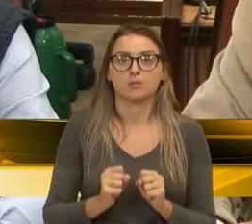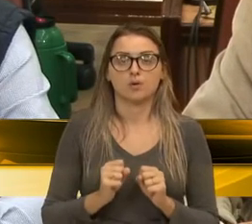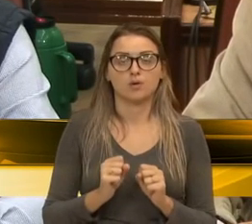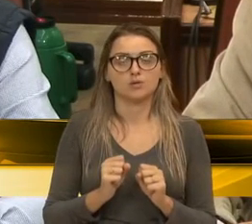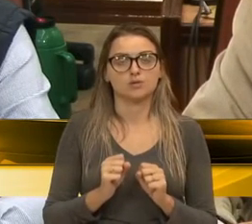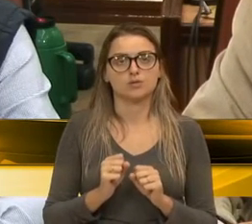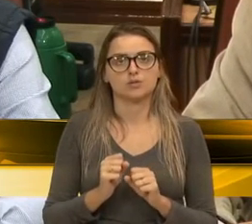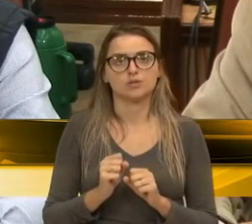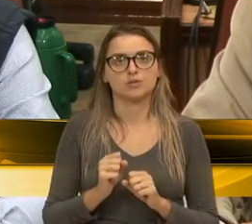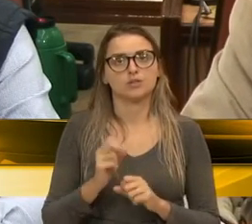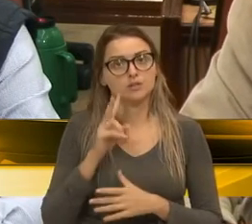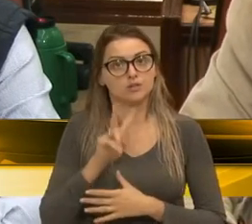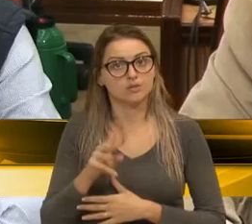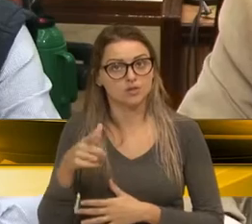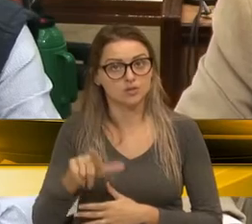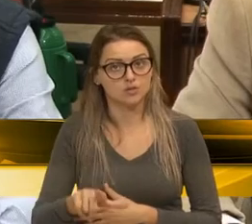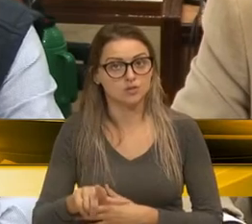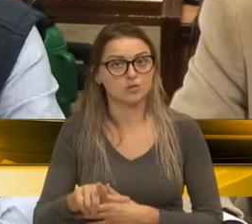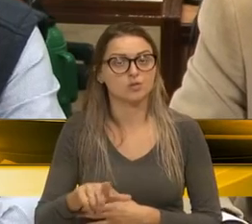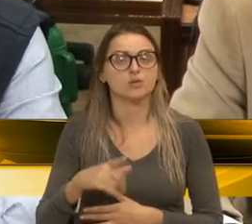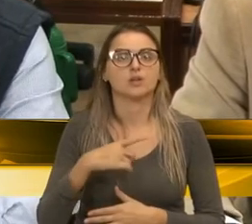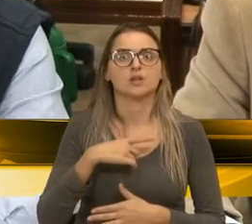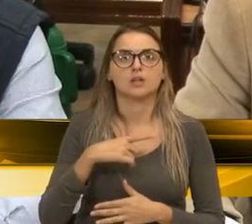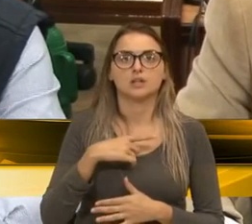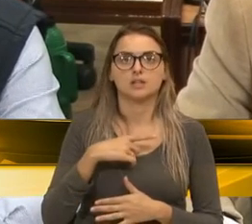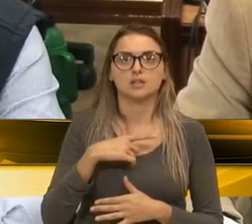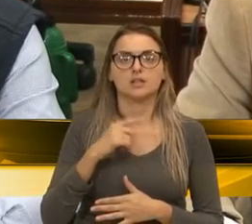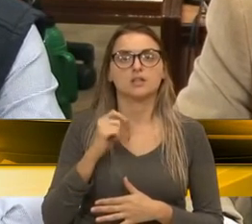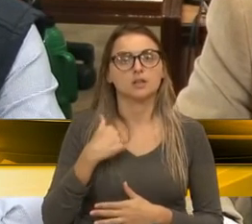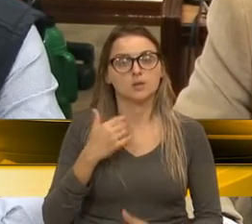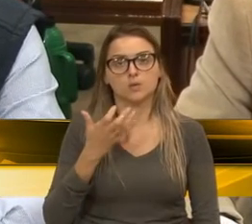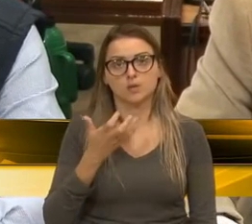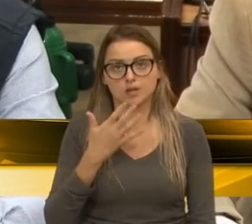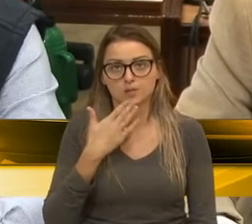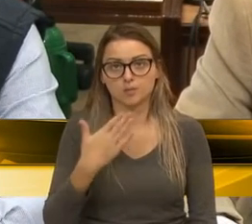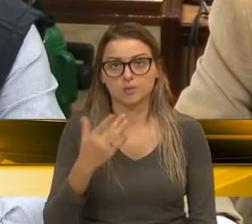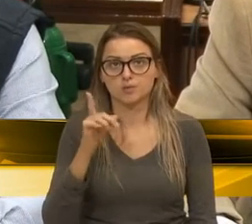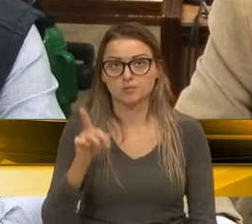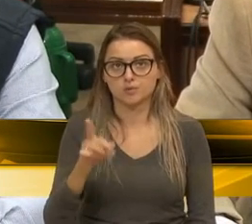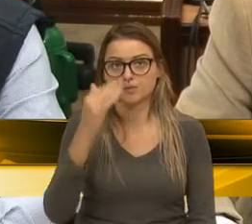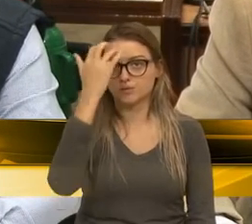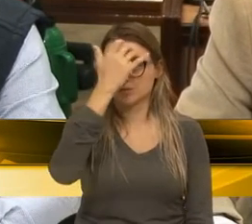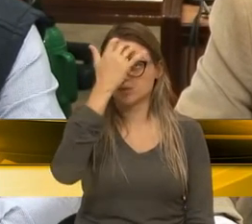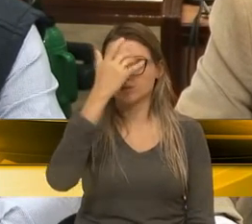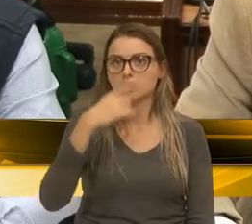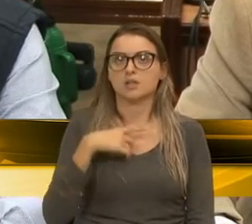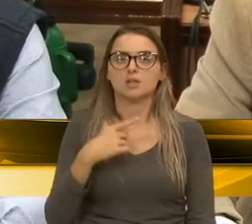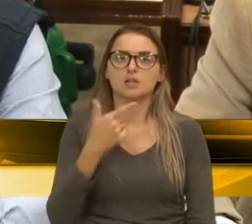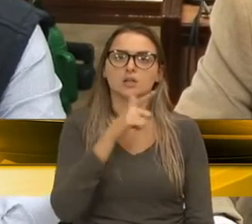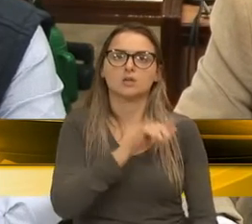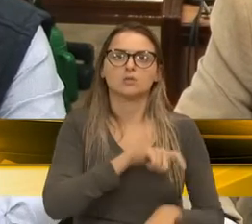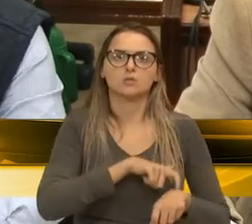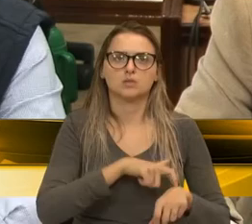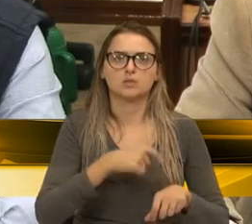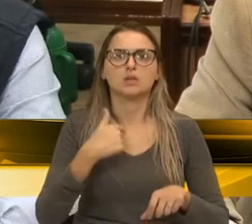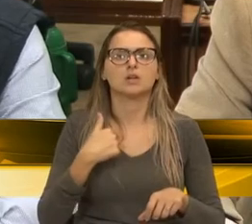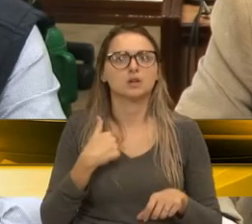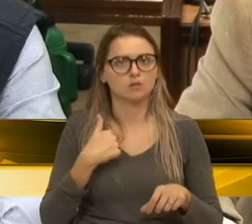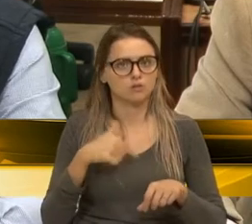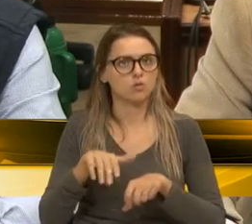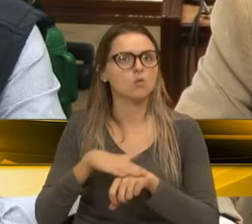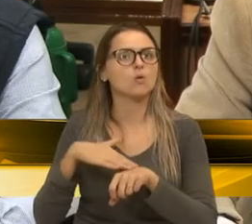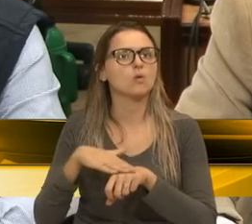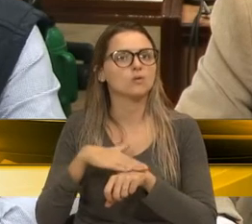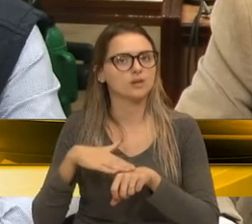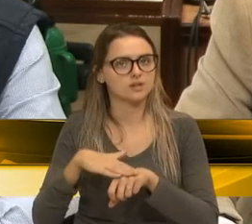certa forma, revisto e tomar as providências. Eu quero pedir a vossa excelência, até em outro momento, vou passar isso